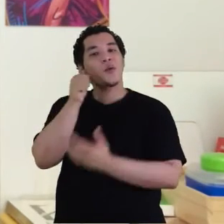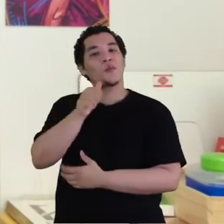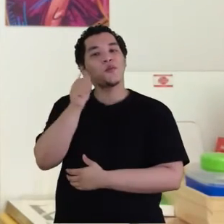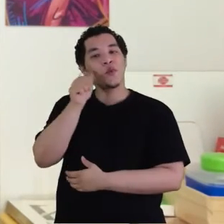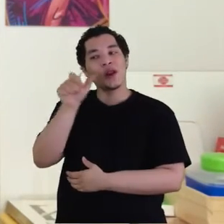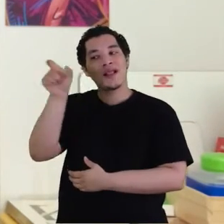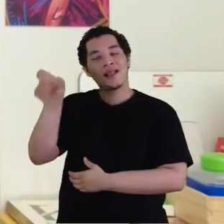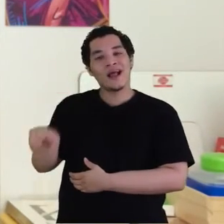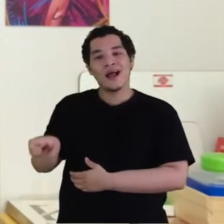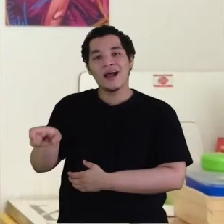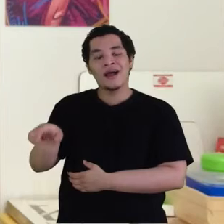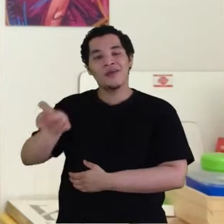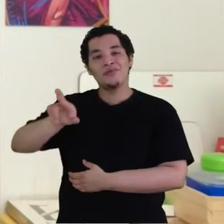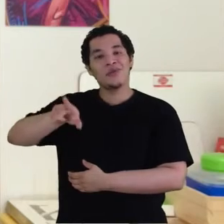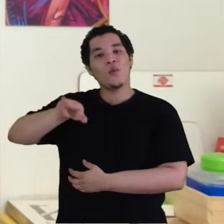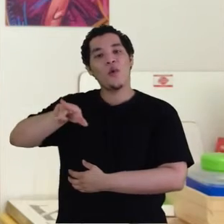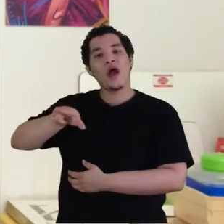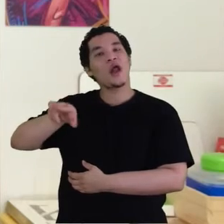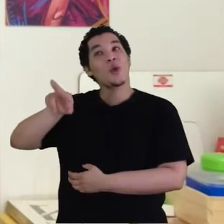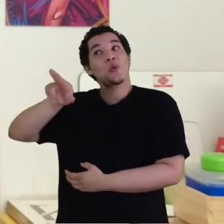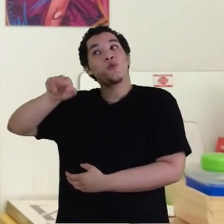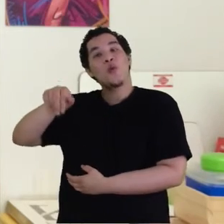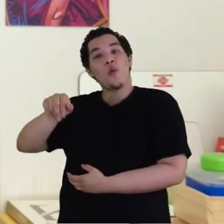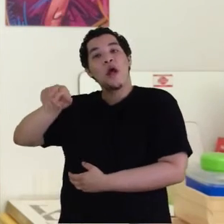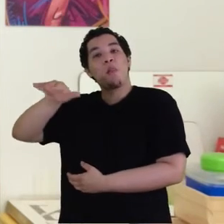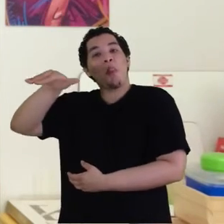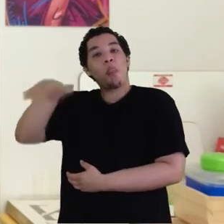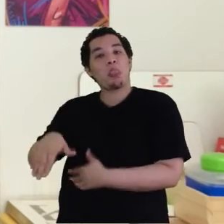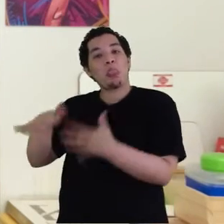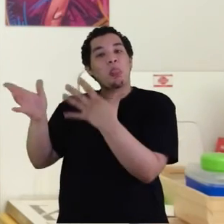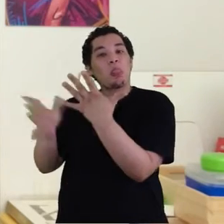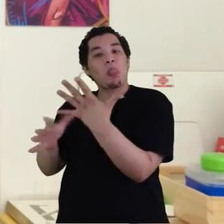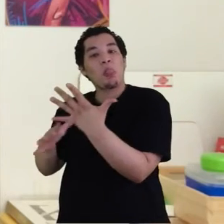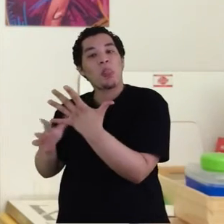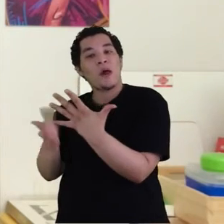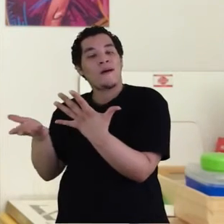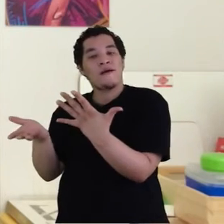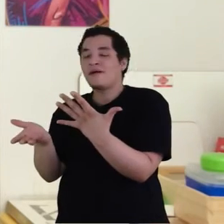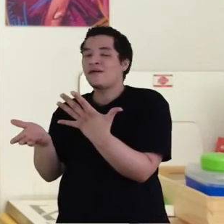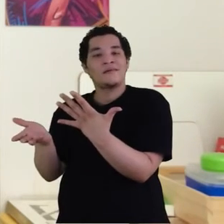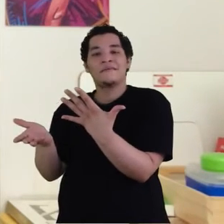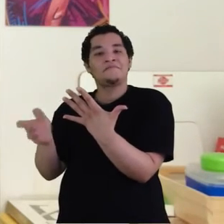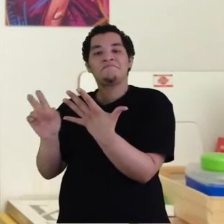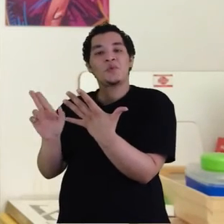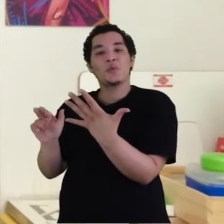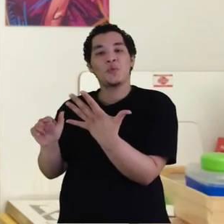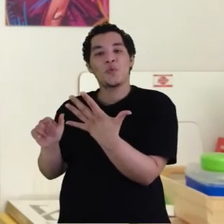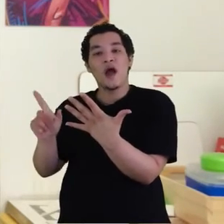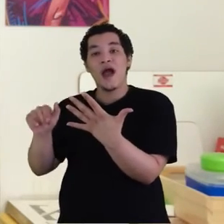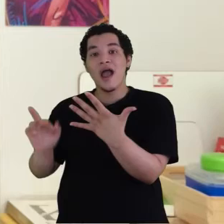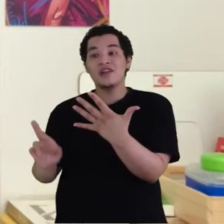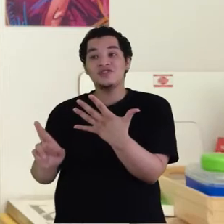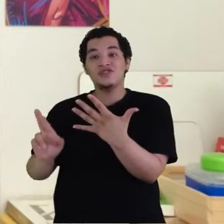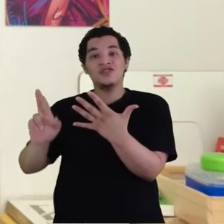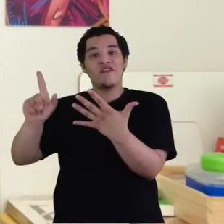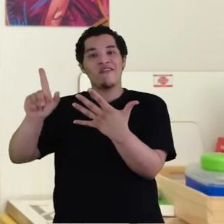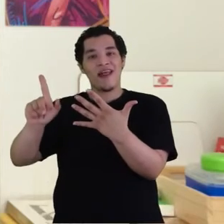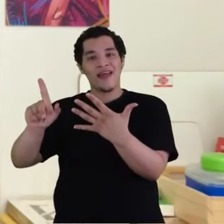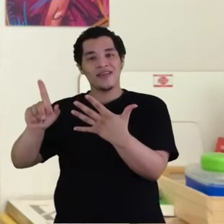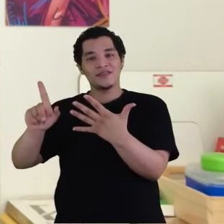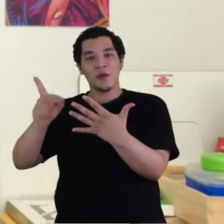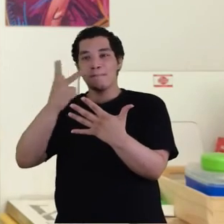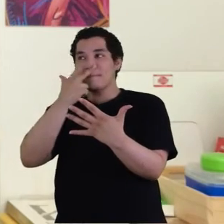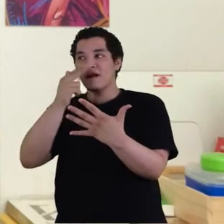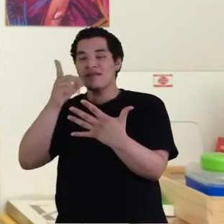A mulher não é e nunca foi um ser inferior. Nem mesmo na sua criação. Ela é um ser divino.